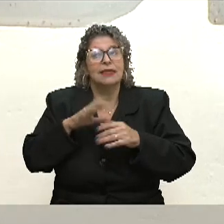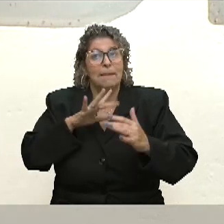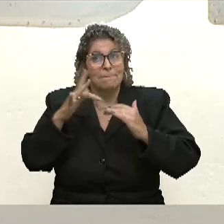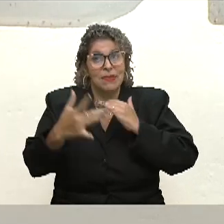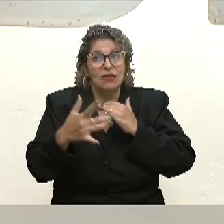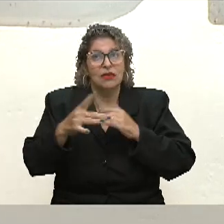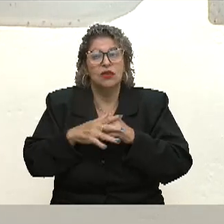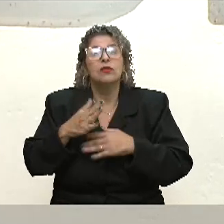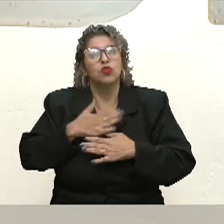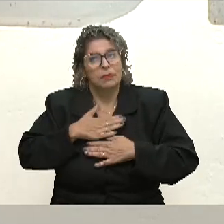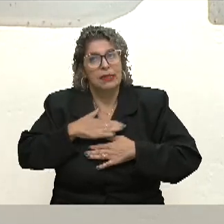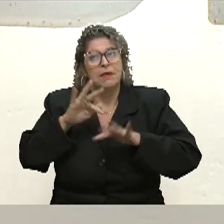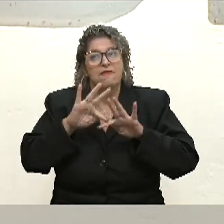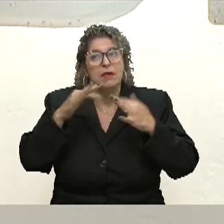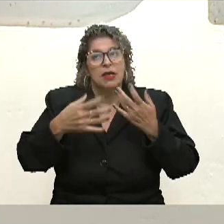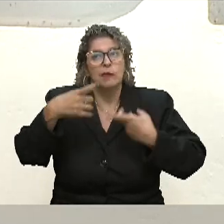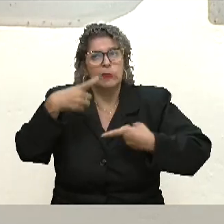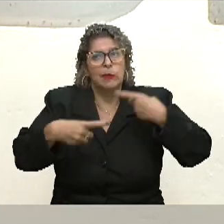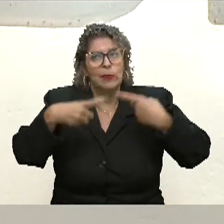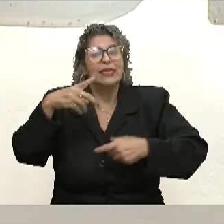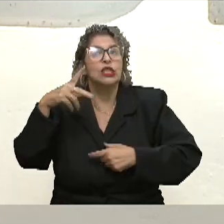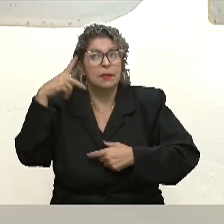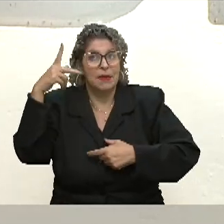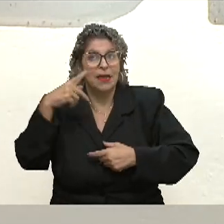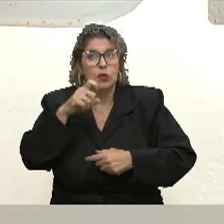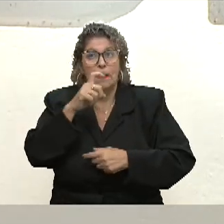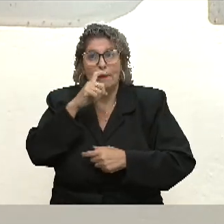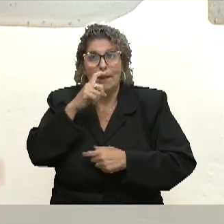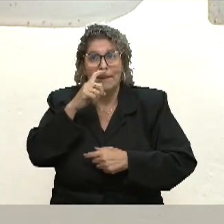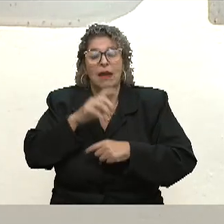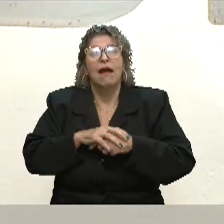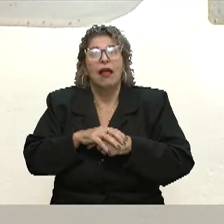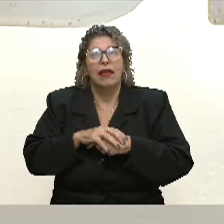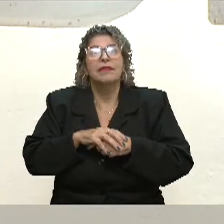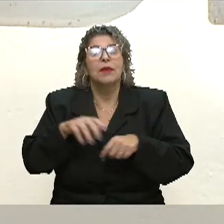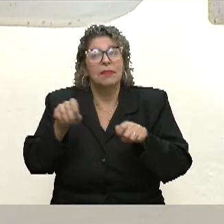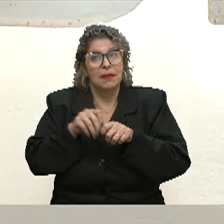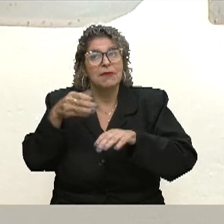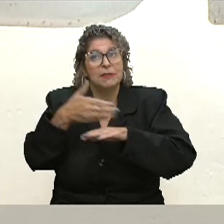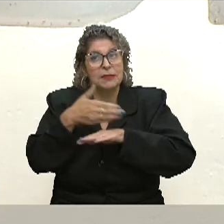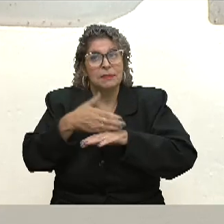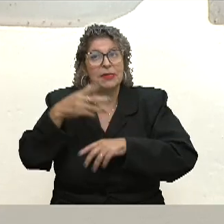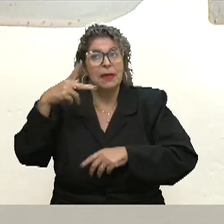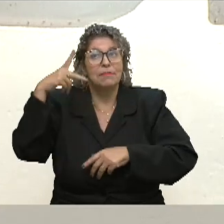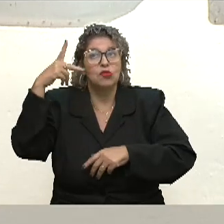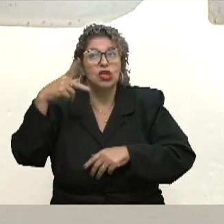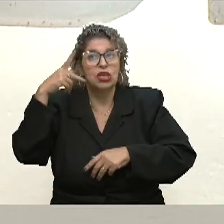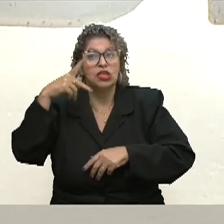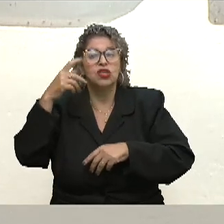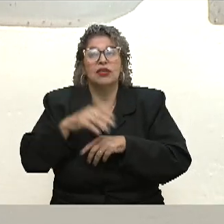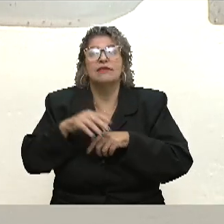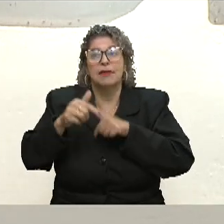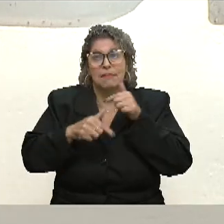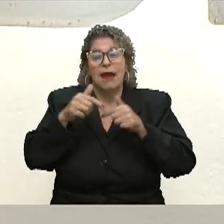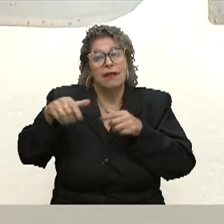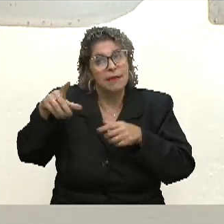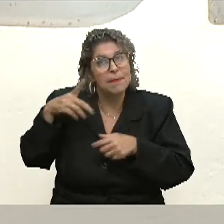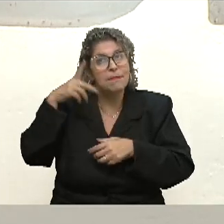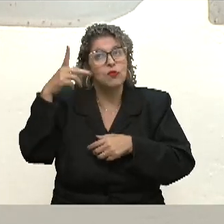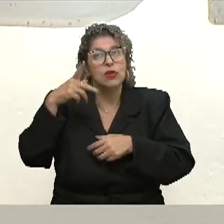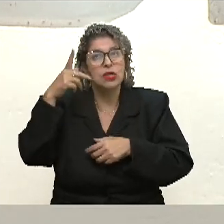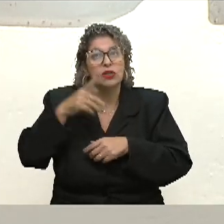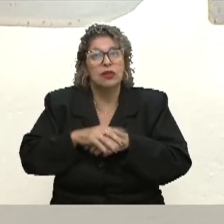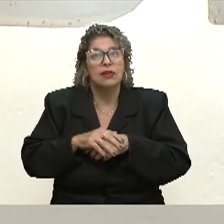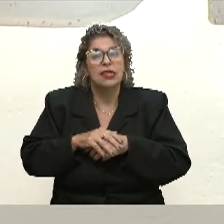Eu também venho de uma família que debate muito sobre isso. Meu pai faz parte da política, trabalha nesse ramo, então também sempre